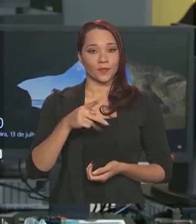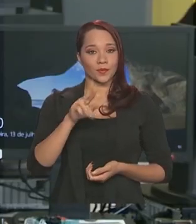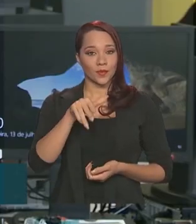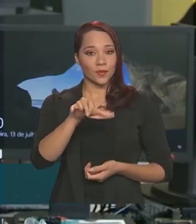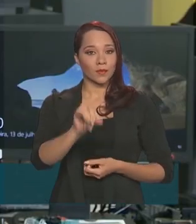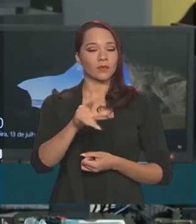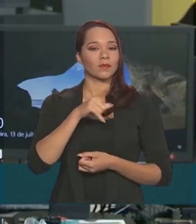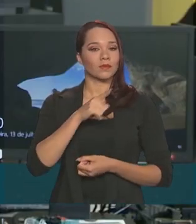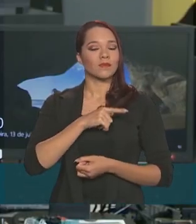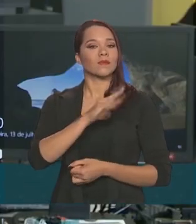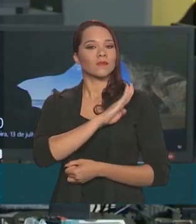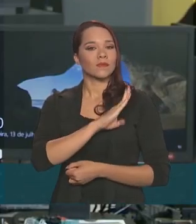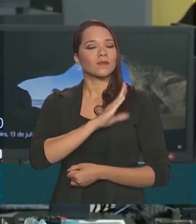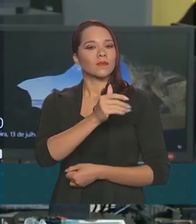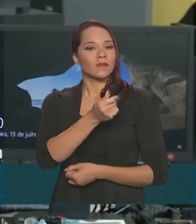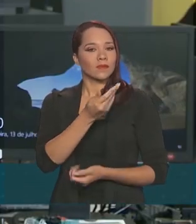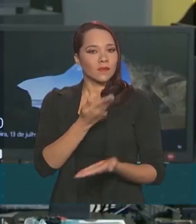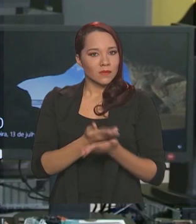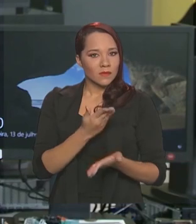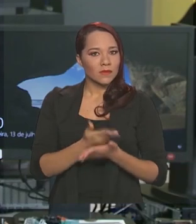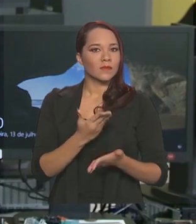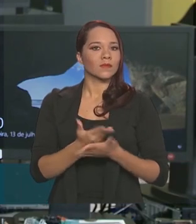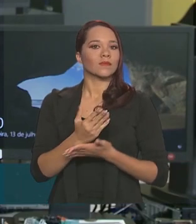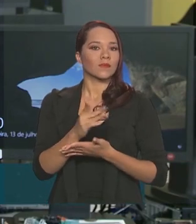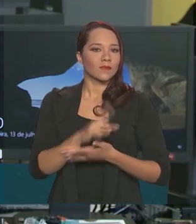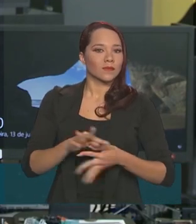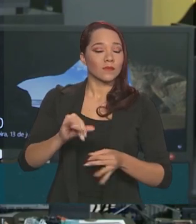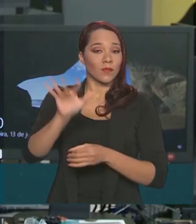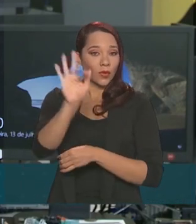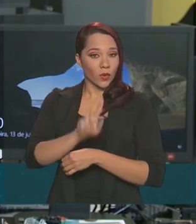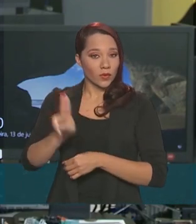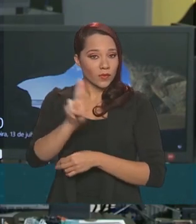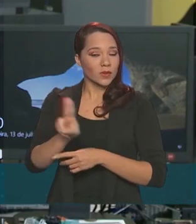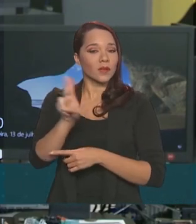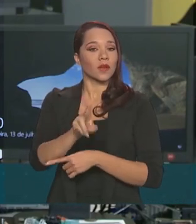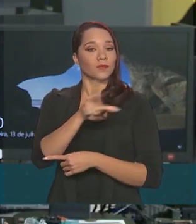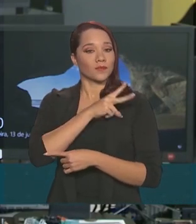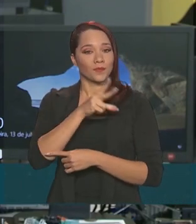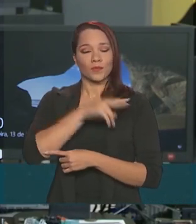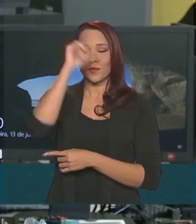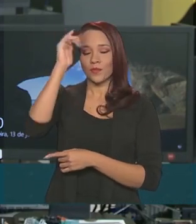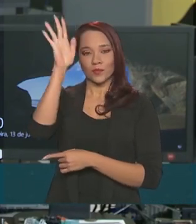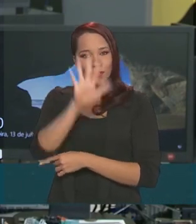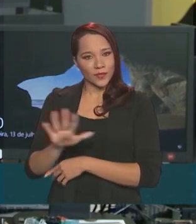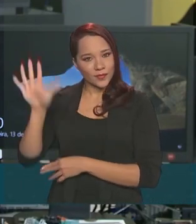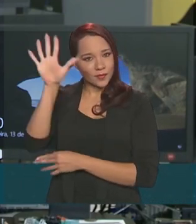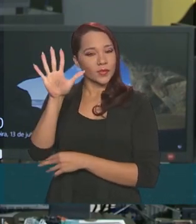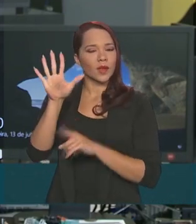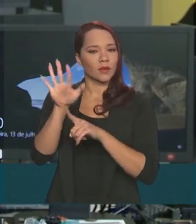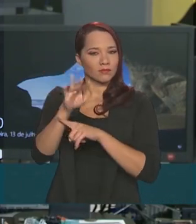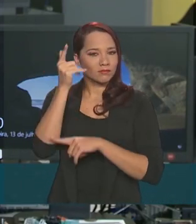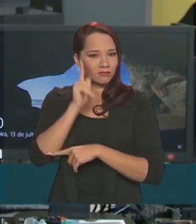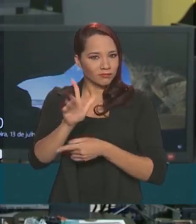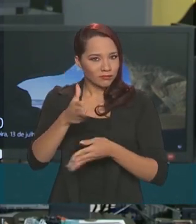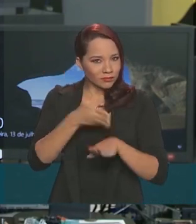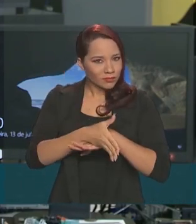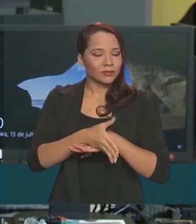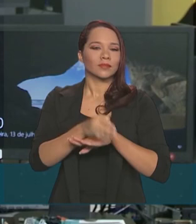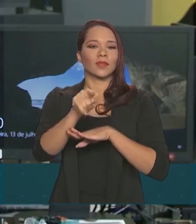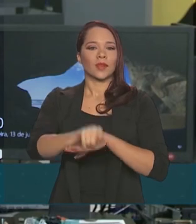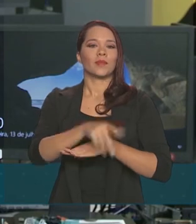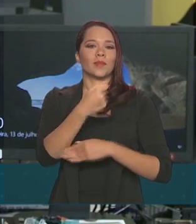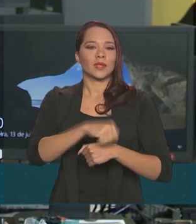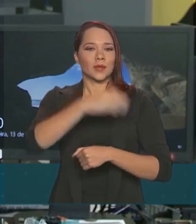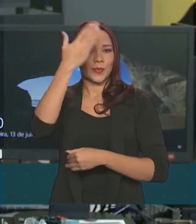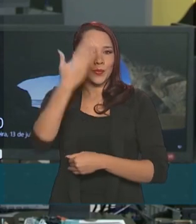oferece bolsas de estudo integrais e parciais em universidades particulares de todo o país. Para participar, o estudante